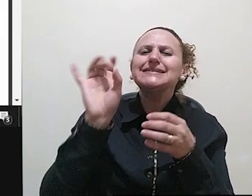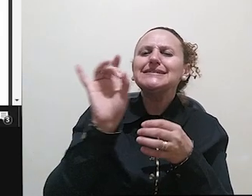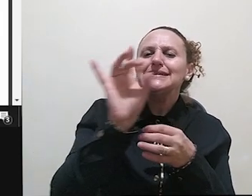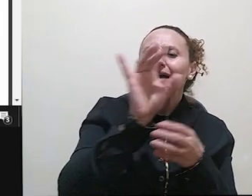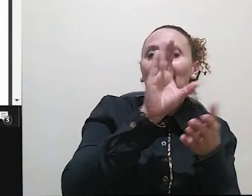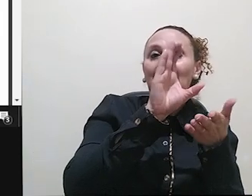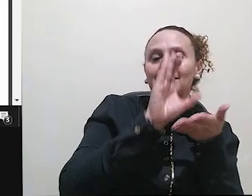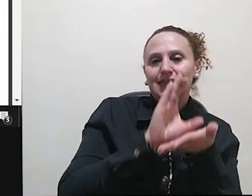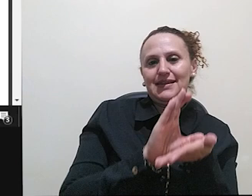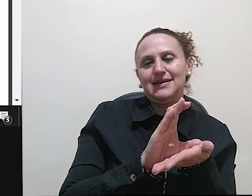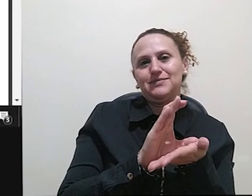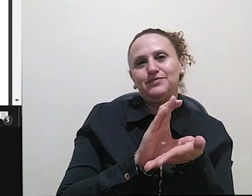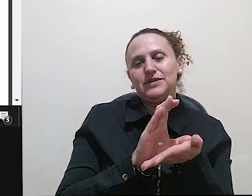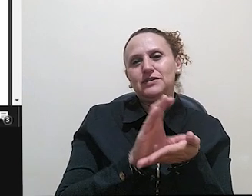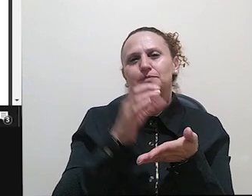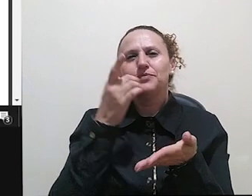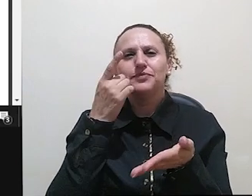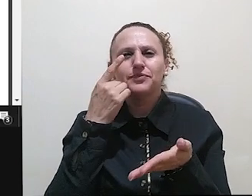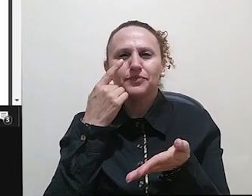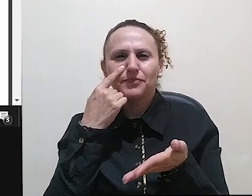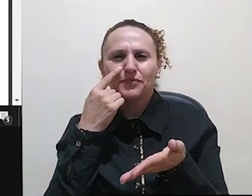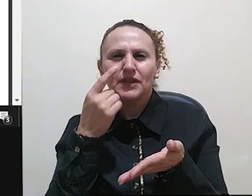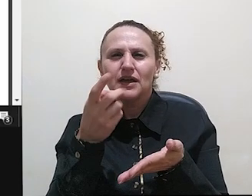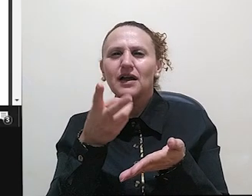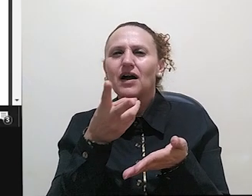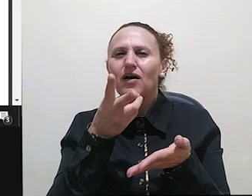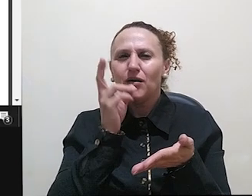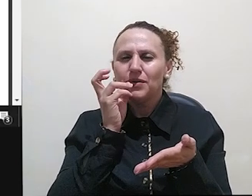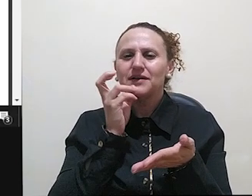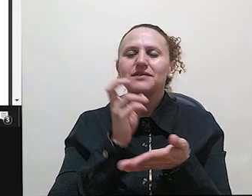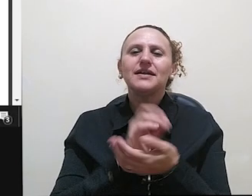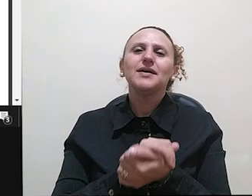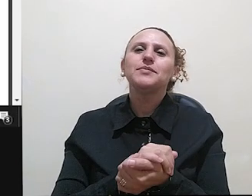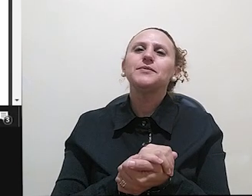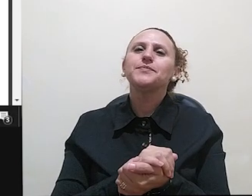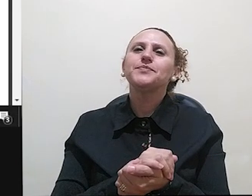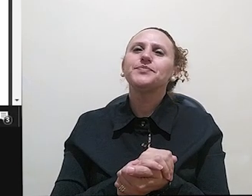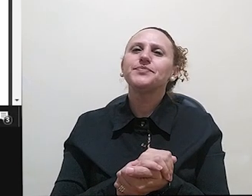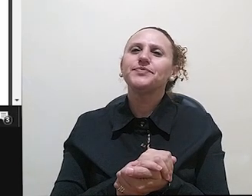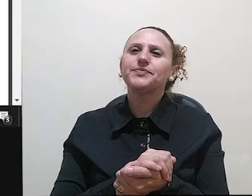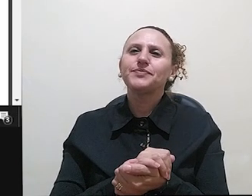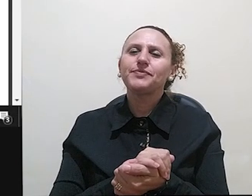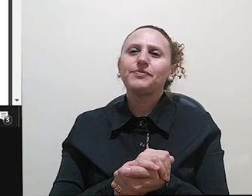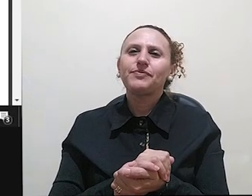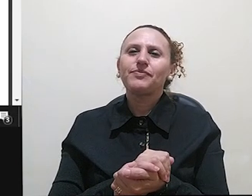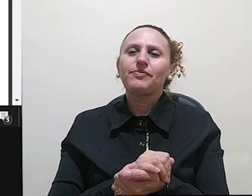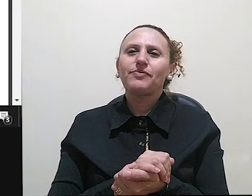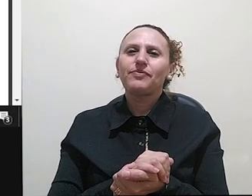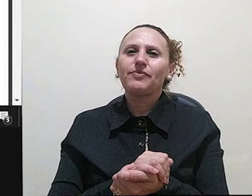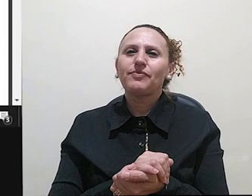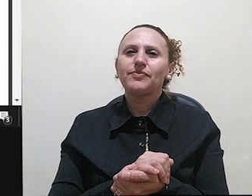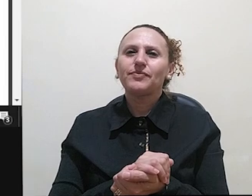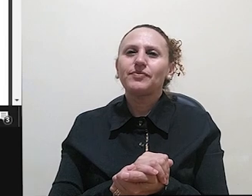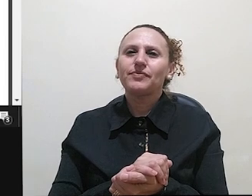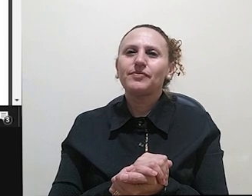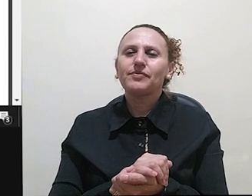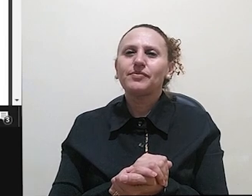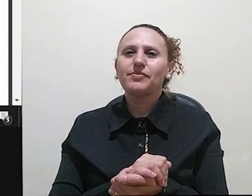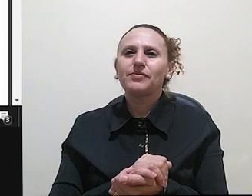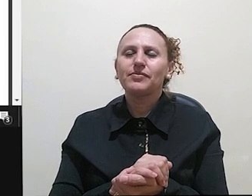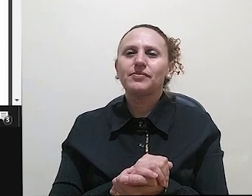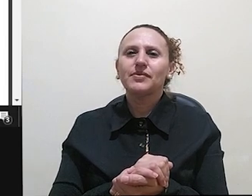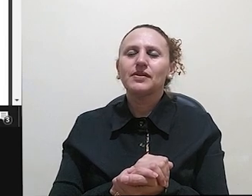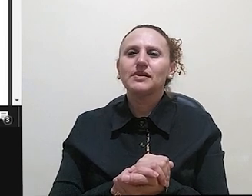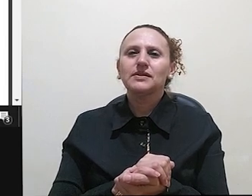vai analisando. Vocês vejam o que é interessante também, né? Ele fala assim, no tópico História da Linguística, as